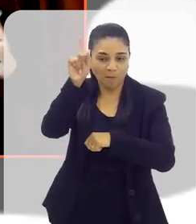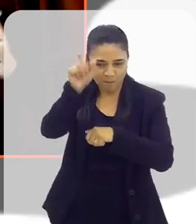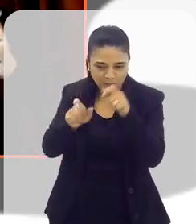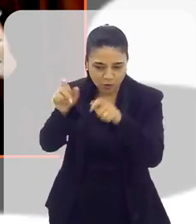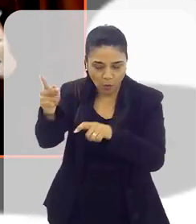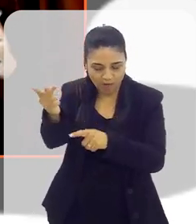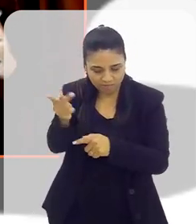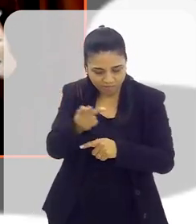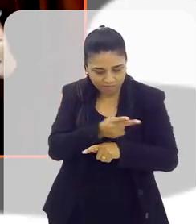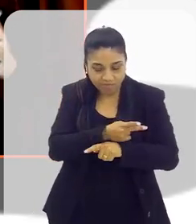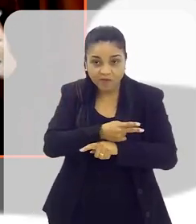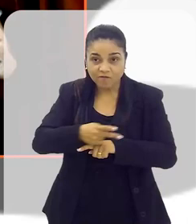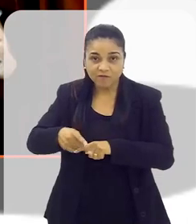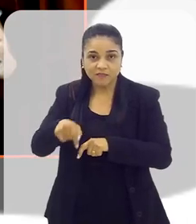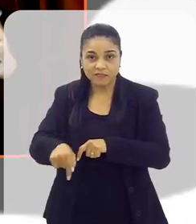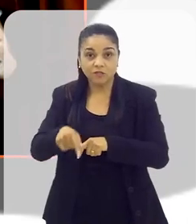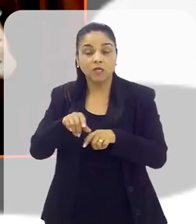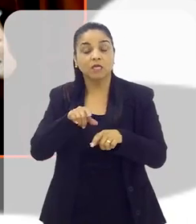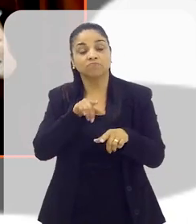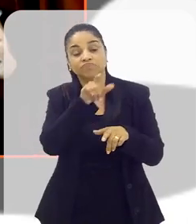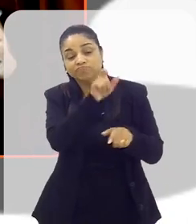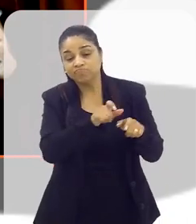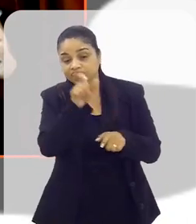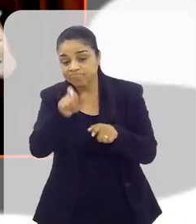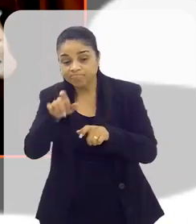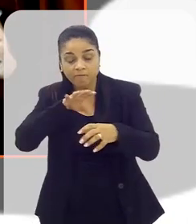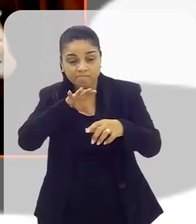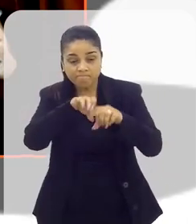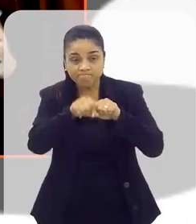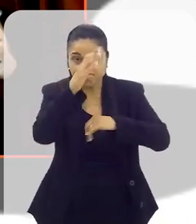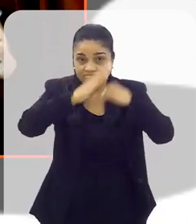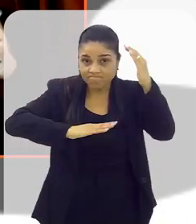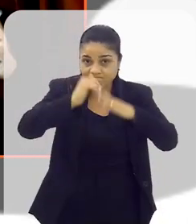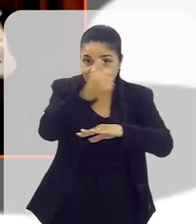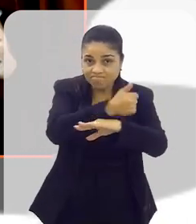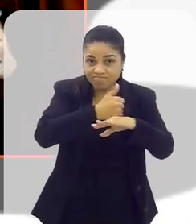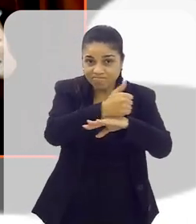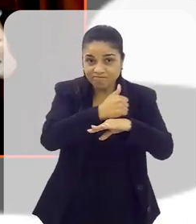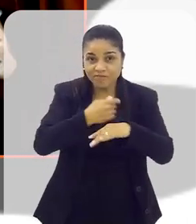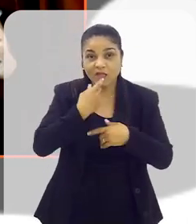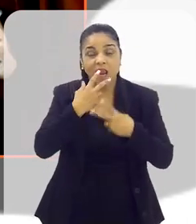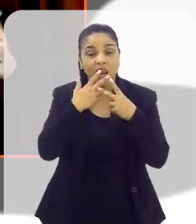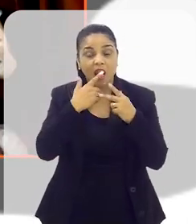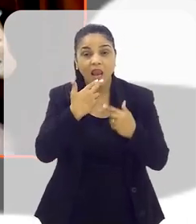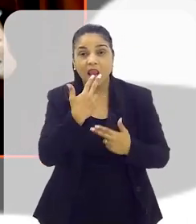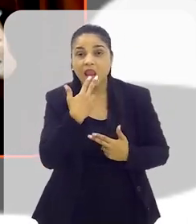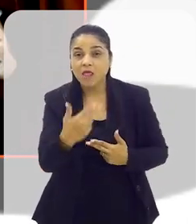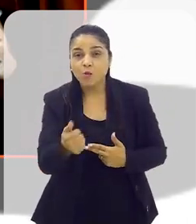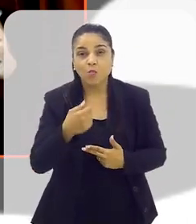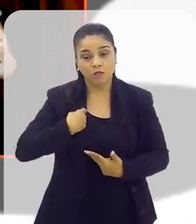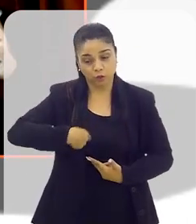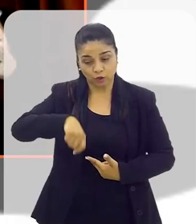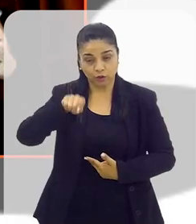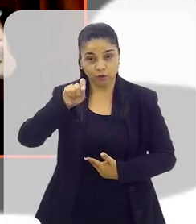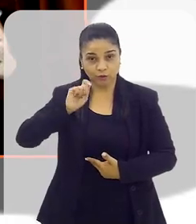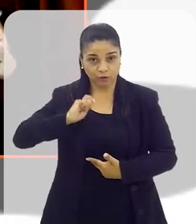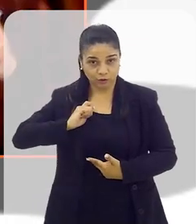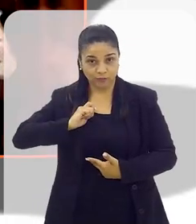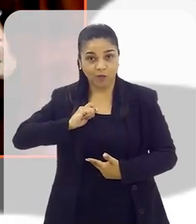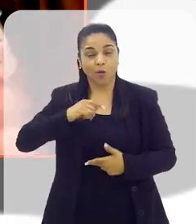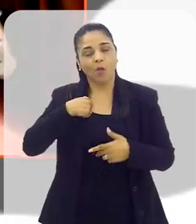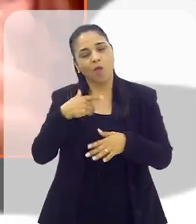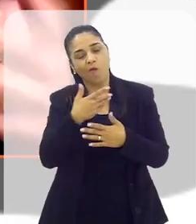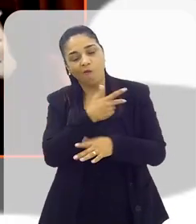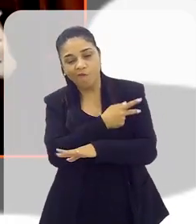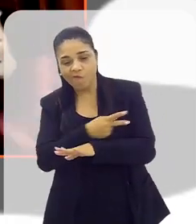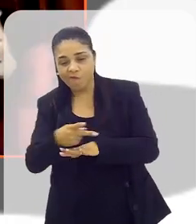fizeram? Sinalização turística em espanhol, em tudo quanto é lugar. Você passeia, por exemplo, em Santa Catarina, e eu estou